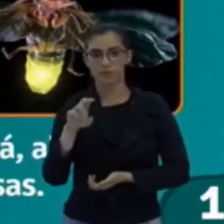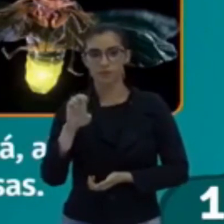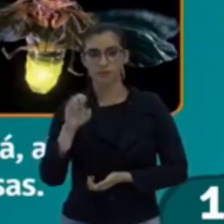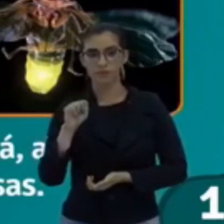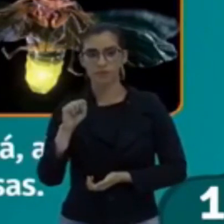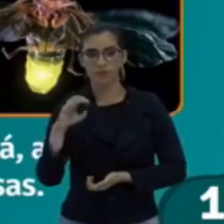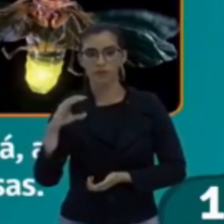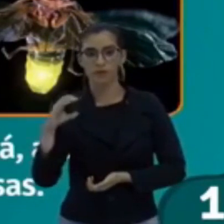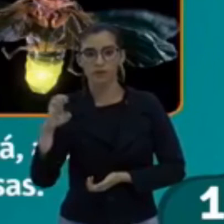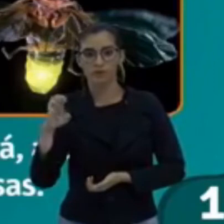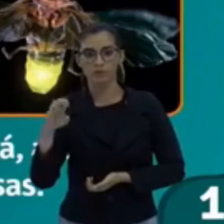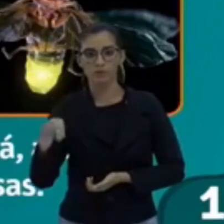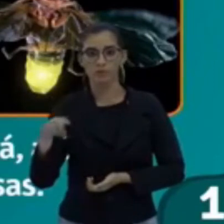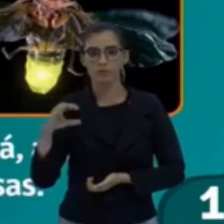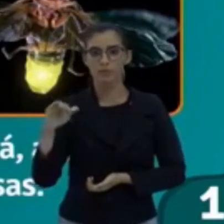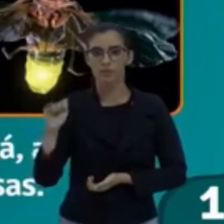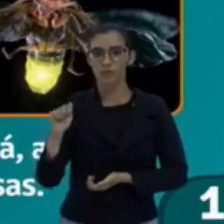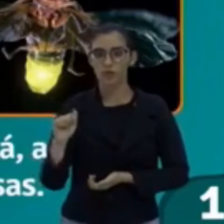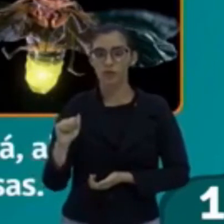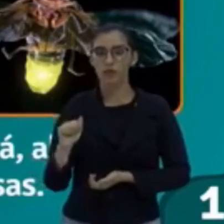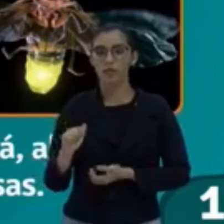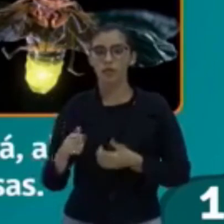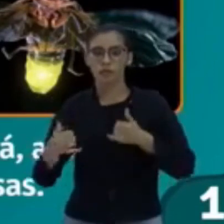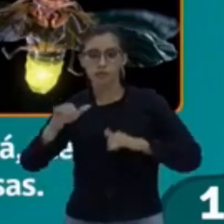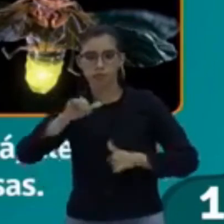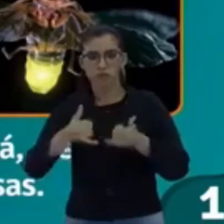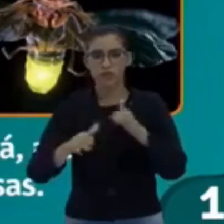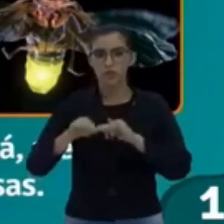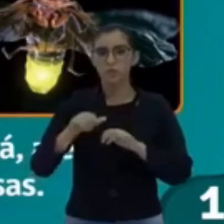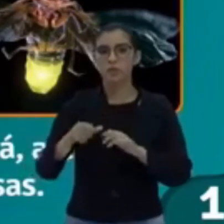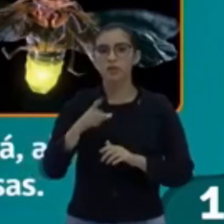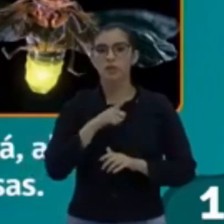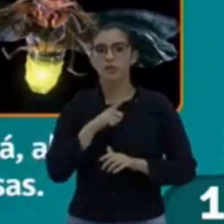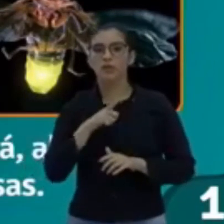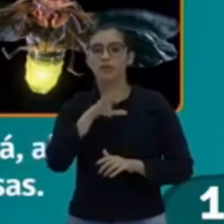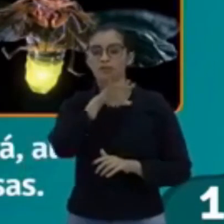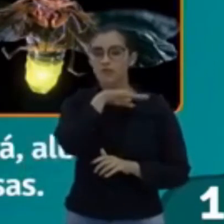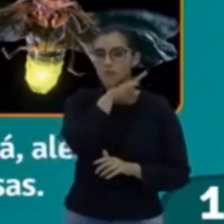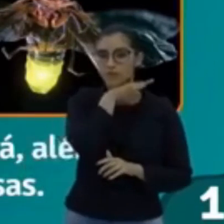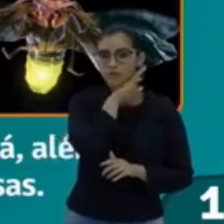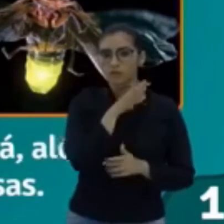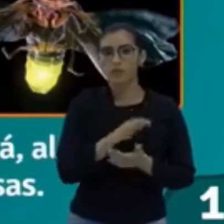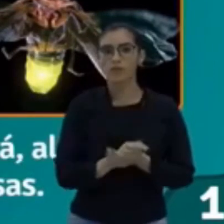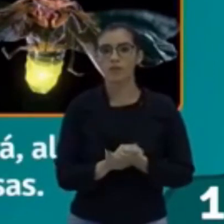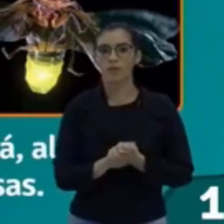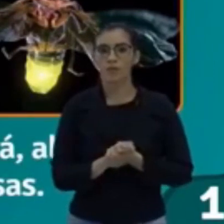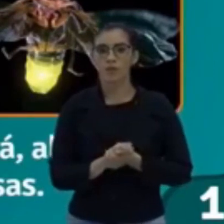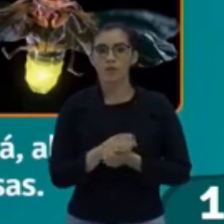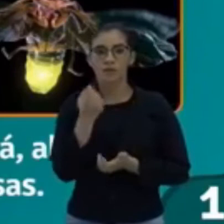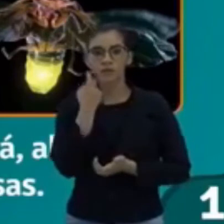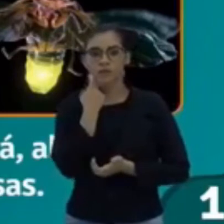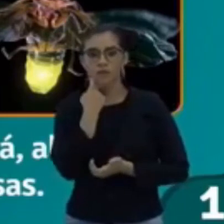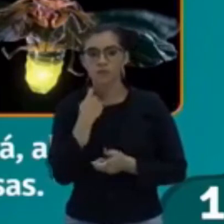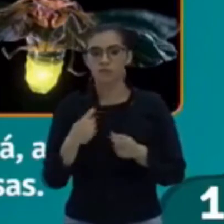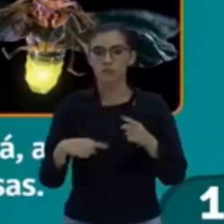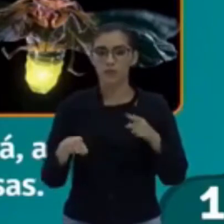alguns seres vivos, como algumas espécies de peixe e alguns insetos, onde um pigmento chamado de